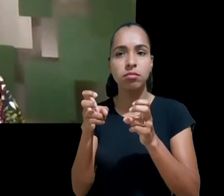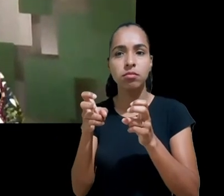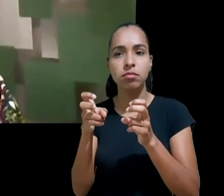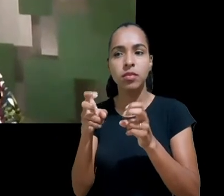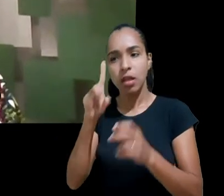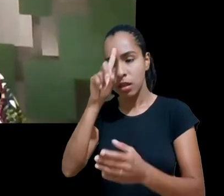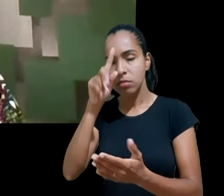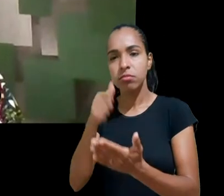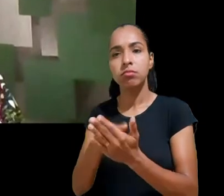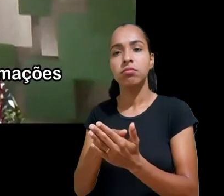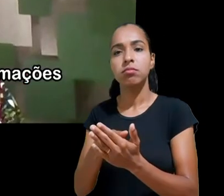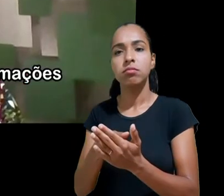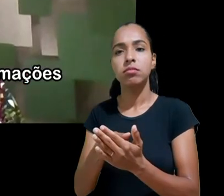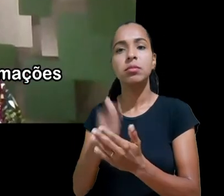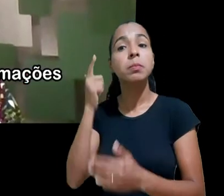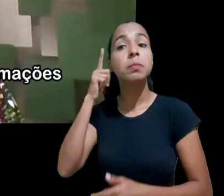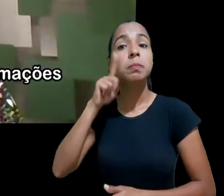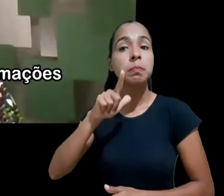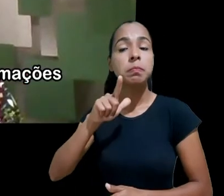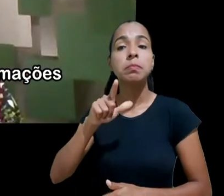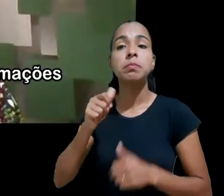em informações para essas crianças